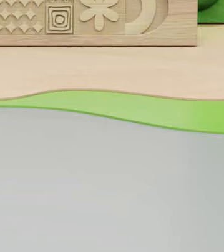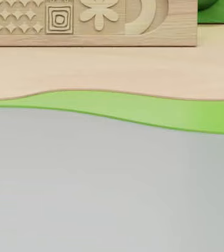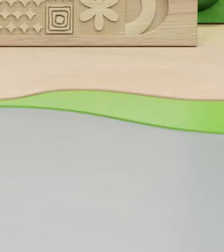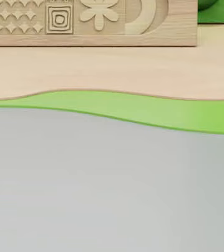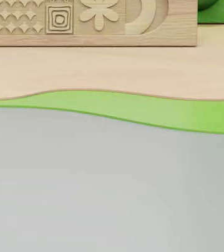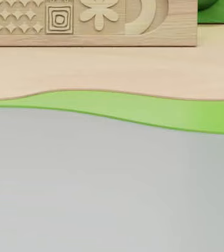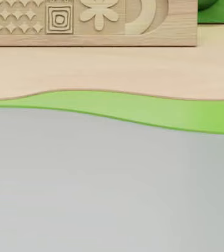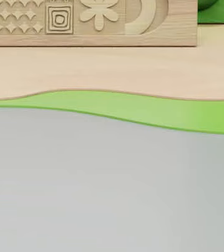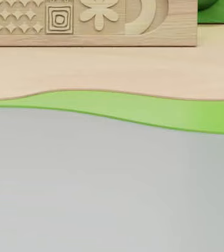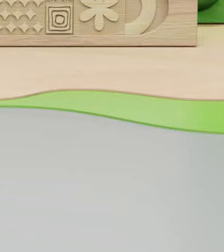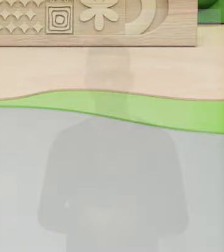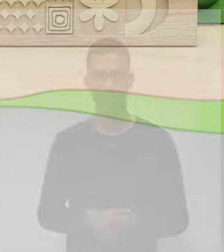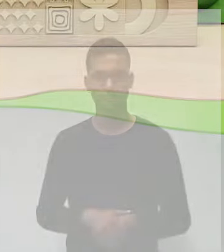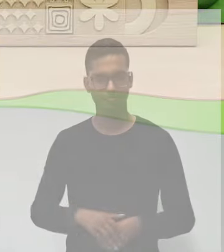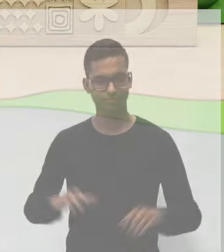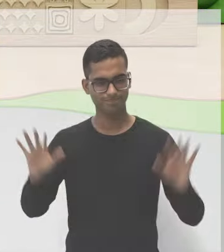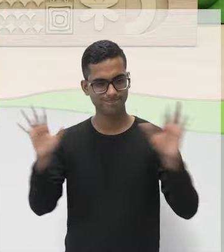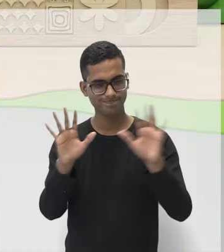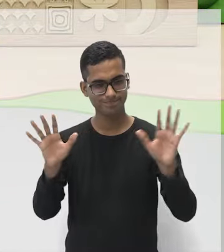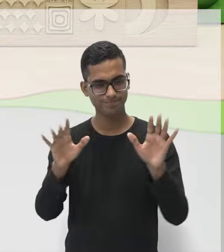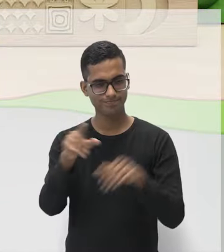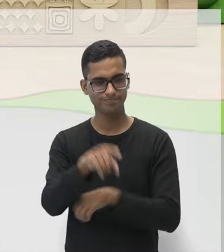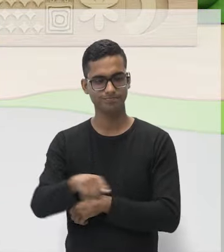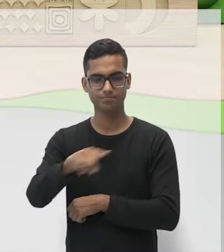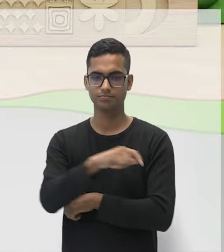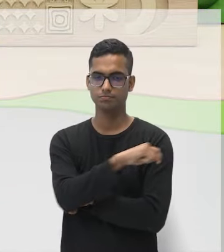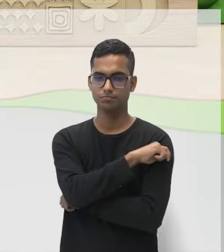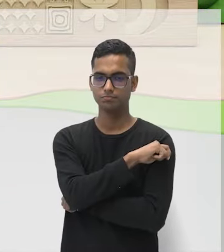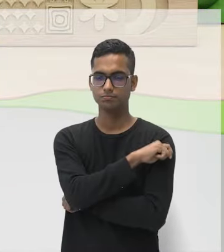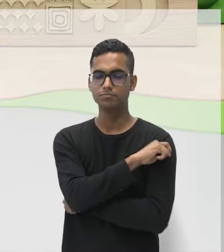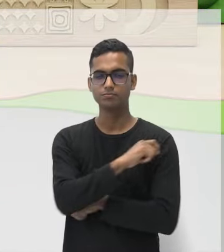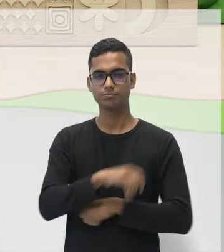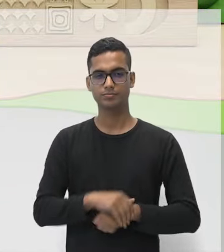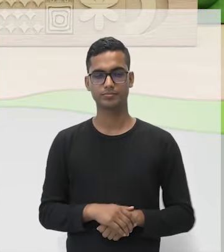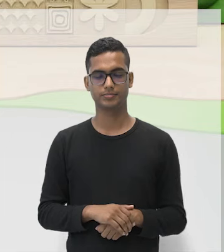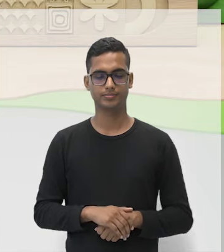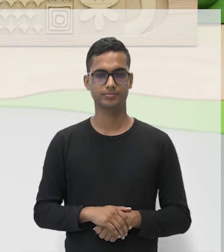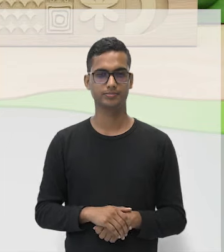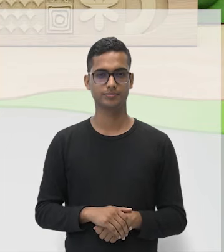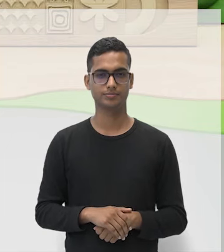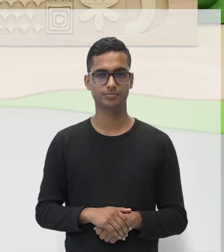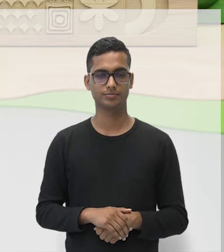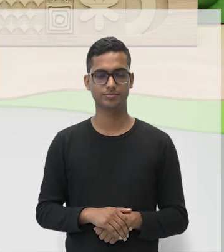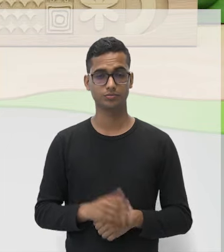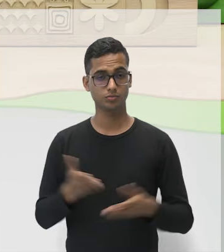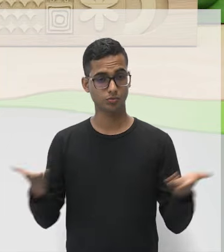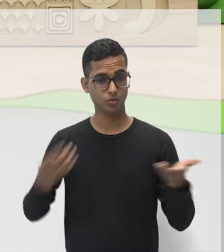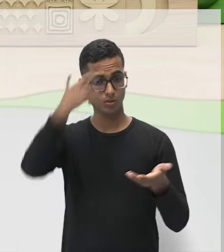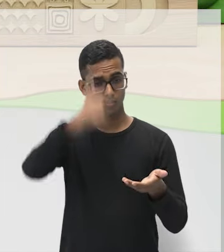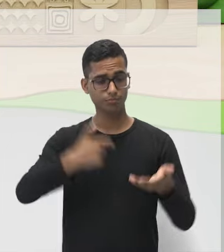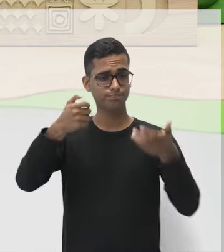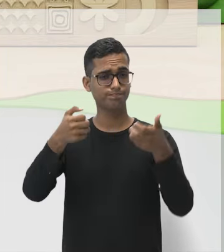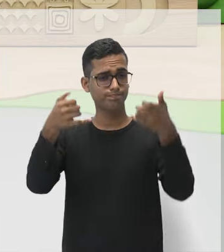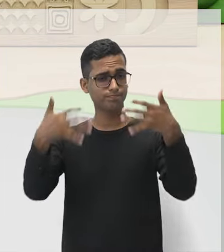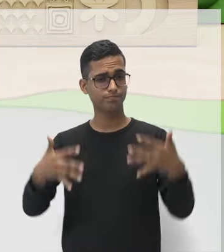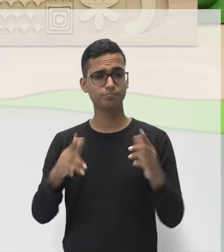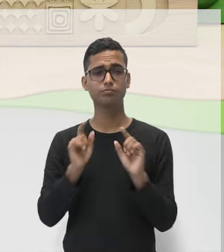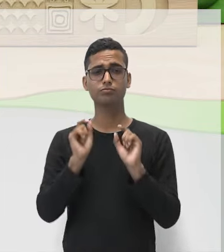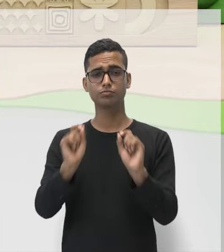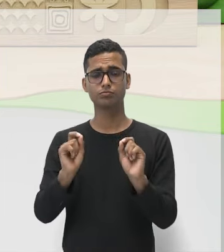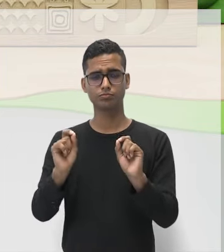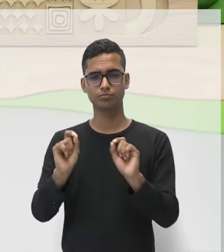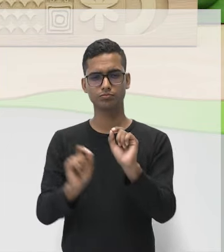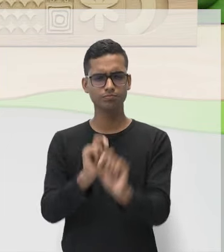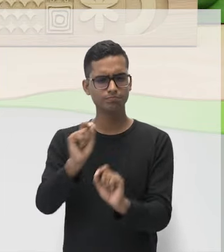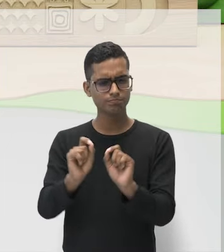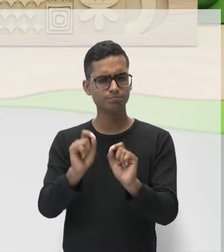Olá queridos meus jovens cientistas, hoje a professora tem a ir lhe